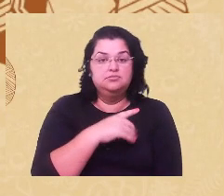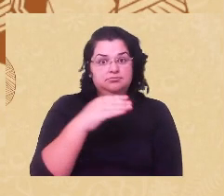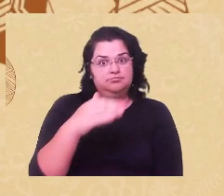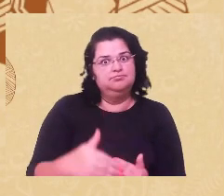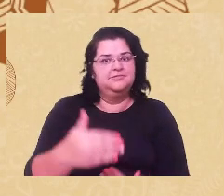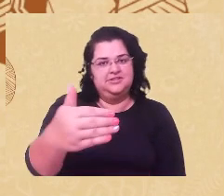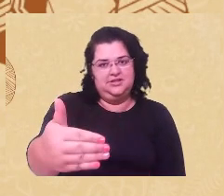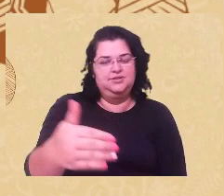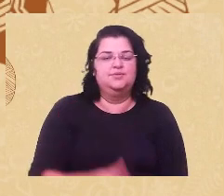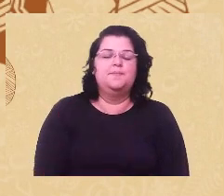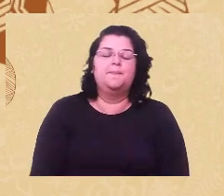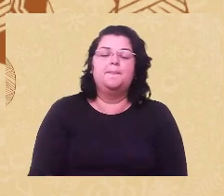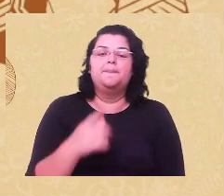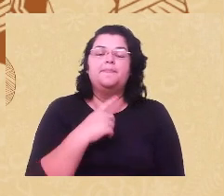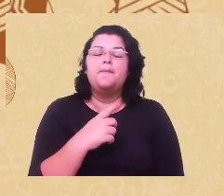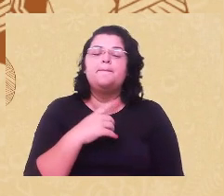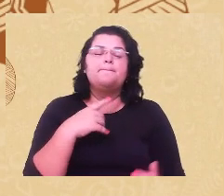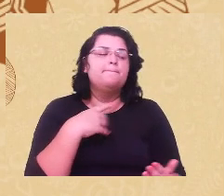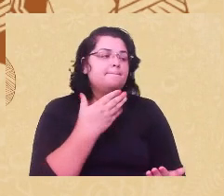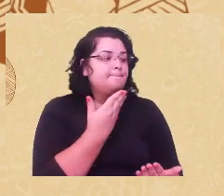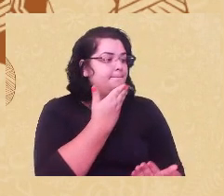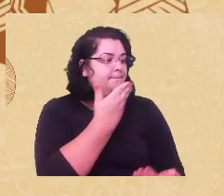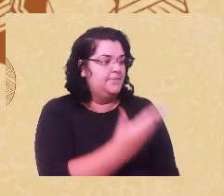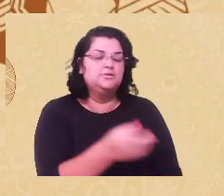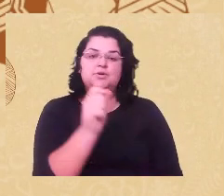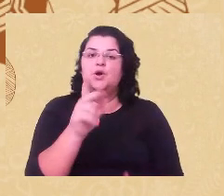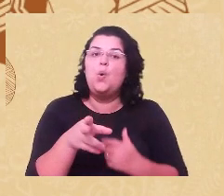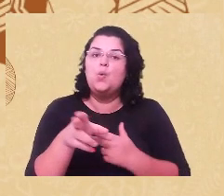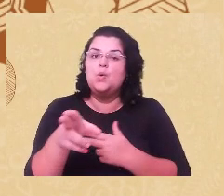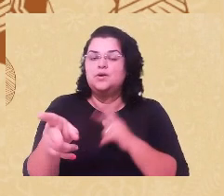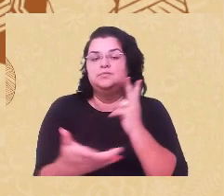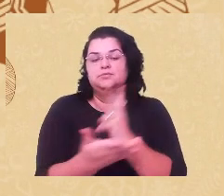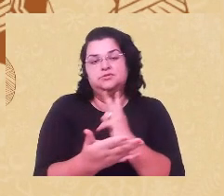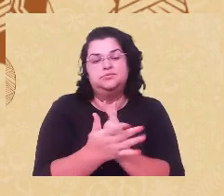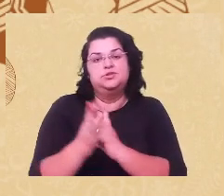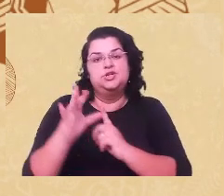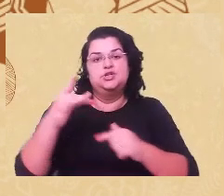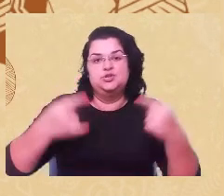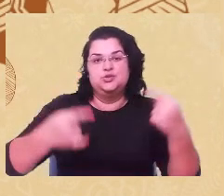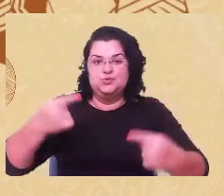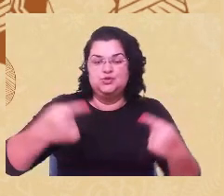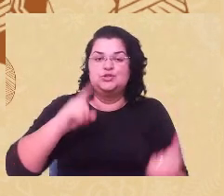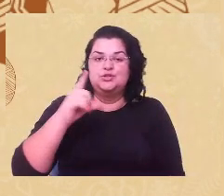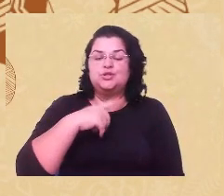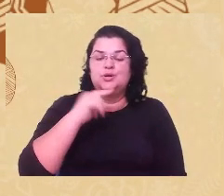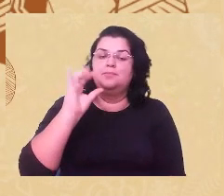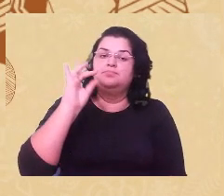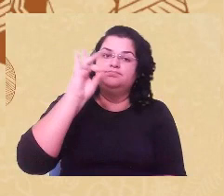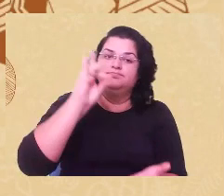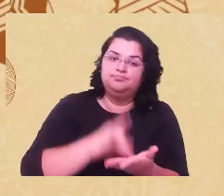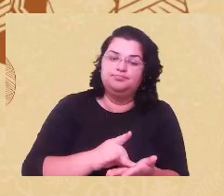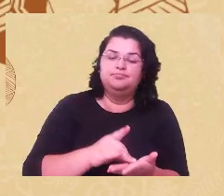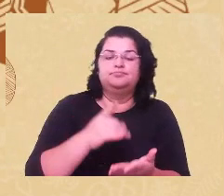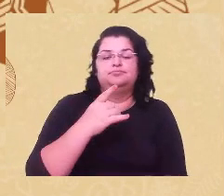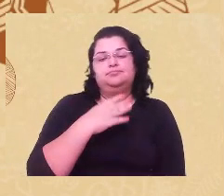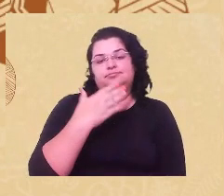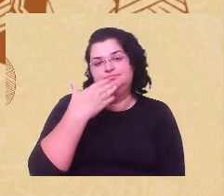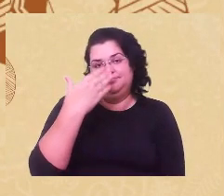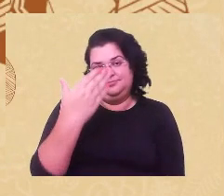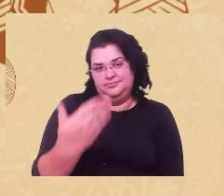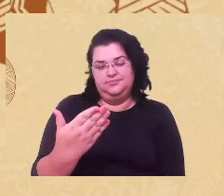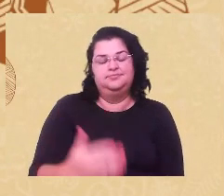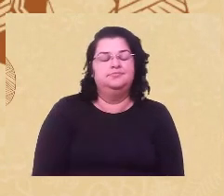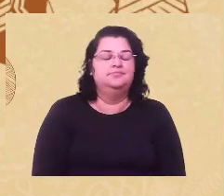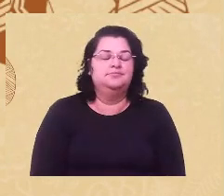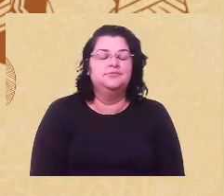existe um apelo para algumas continuidades do discurso sobre o seria biologicamente determinado. Então, começo